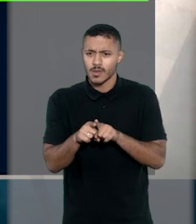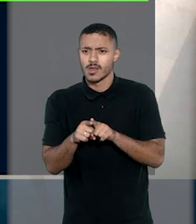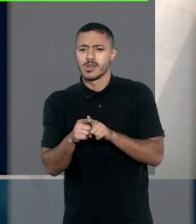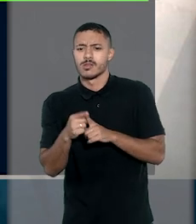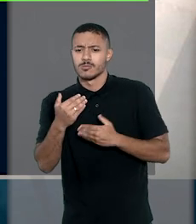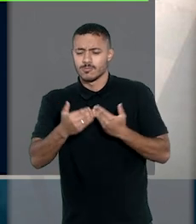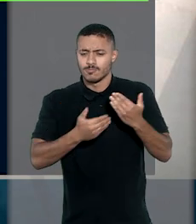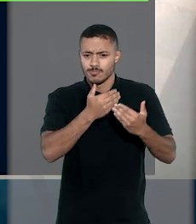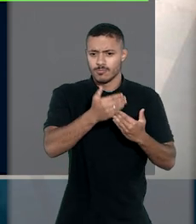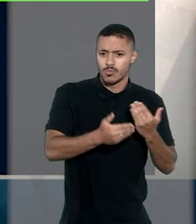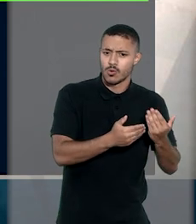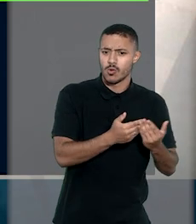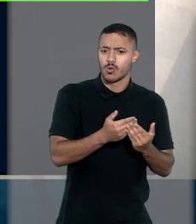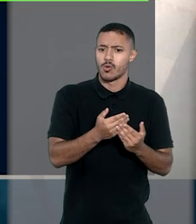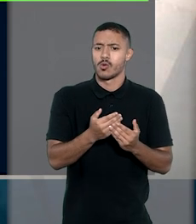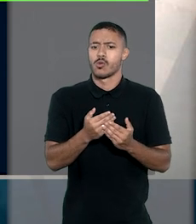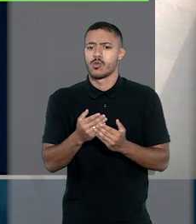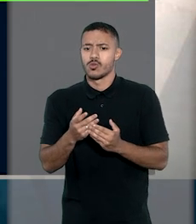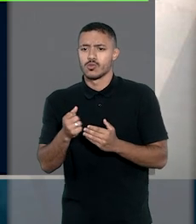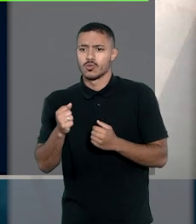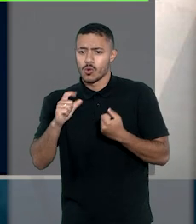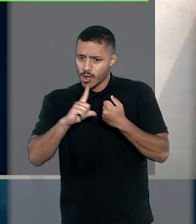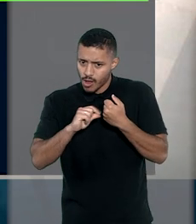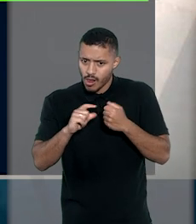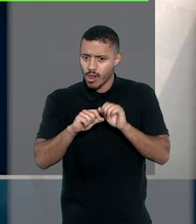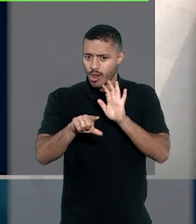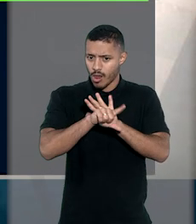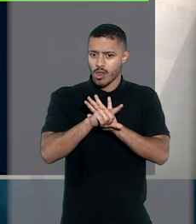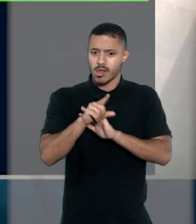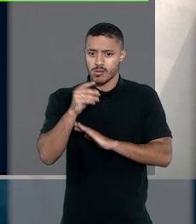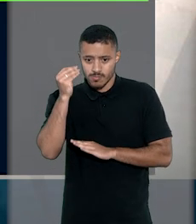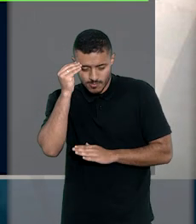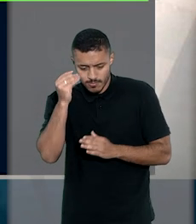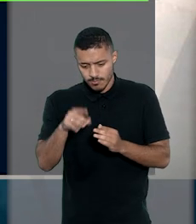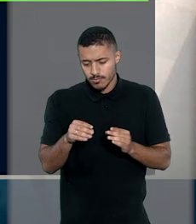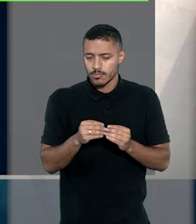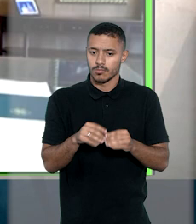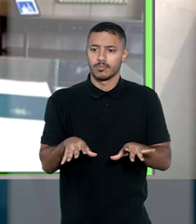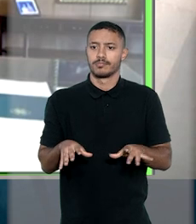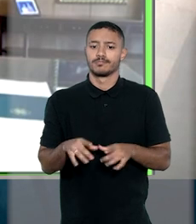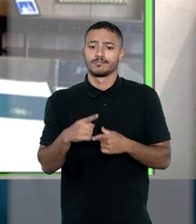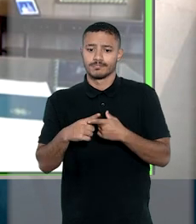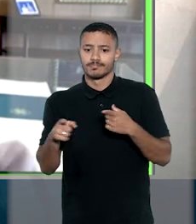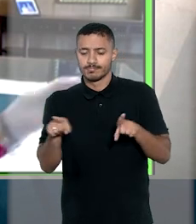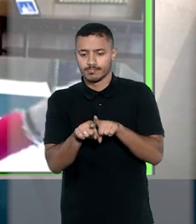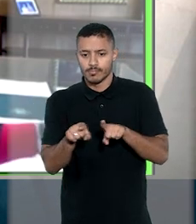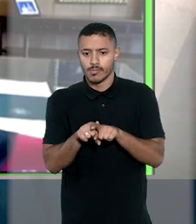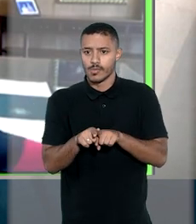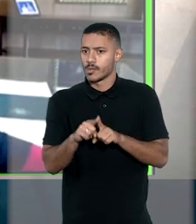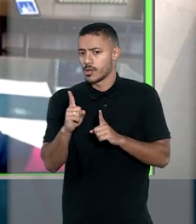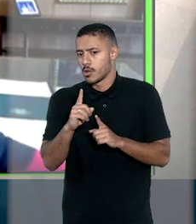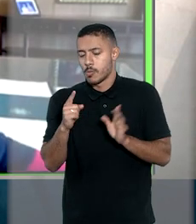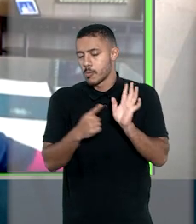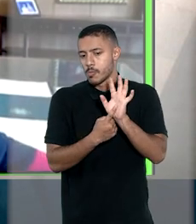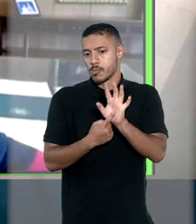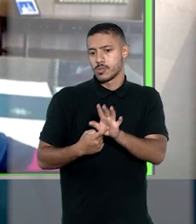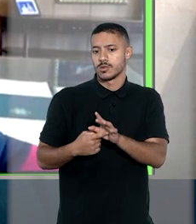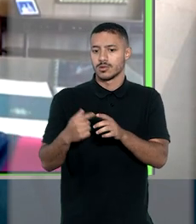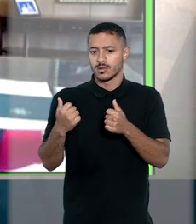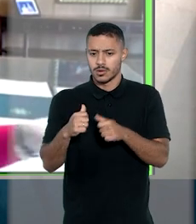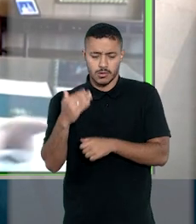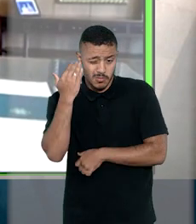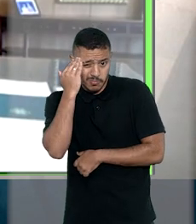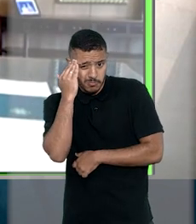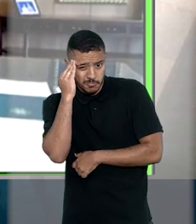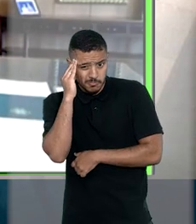pontuou que, de acordo com a doutrina majoritária, o rol do Código Civil é taxativo, mas a magistrada ressaltou que isso não